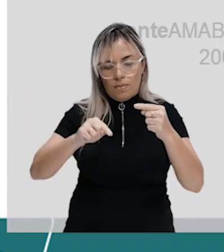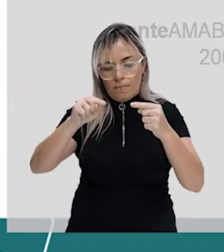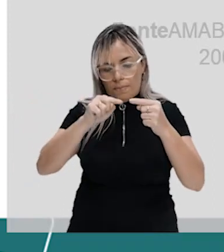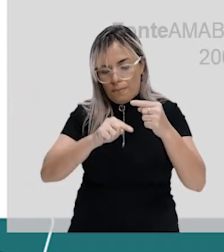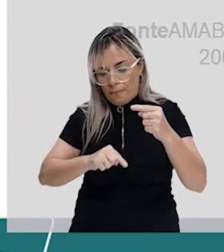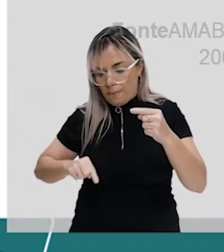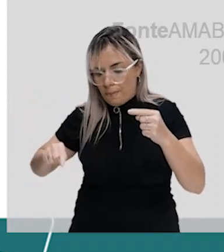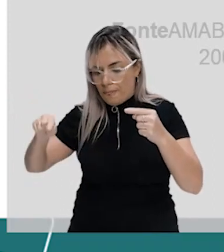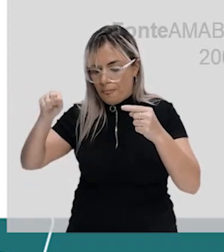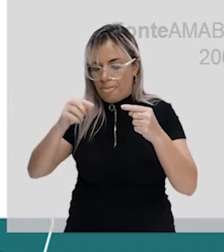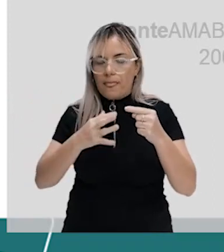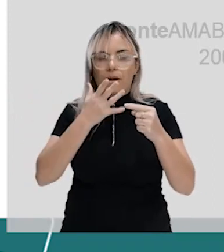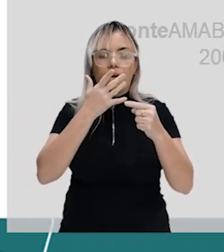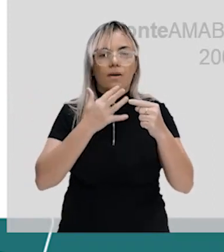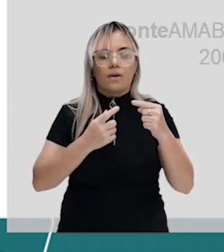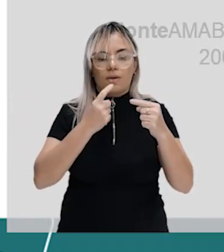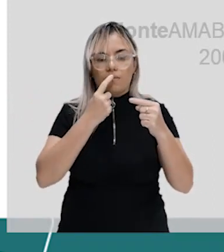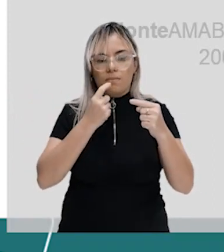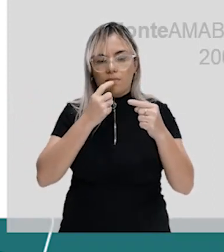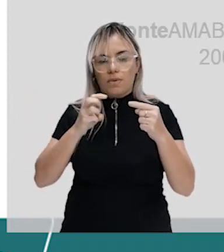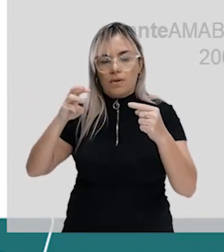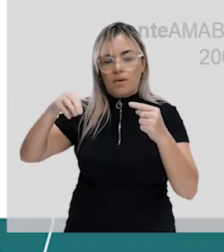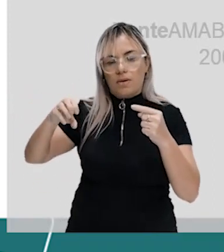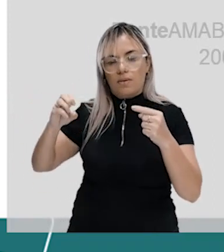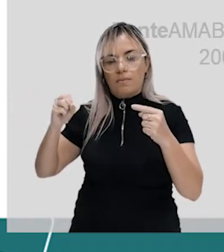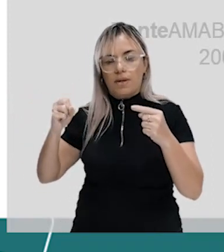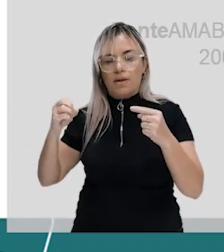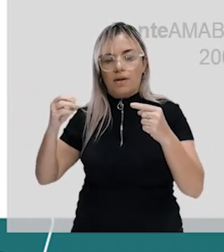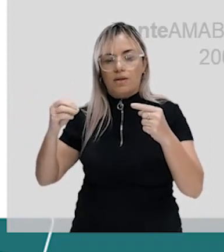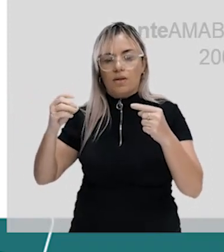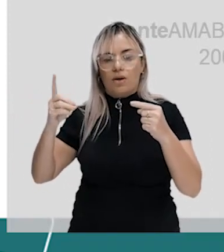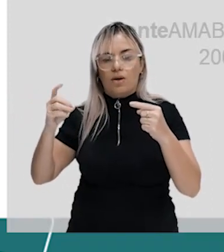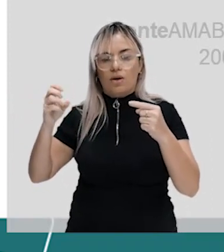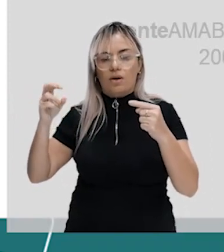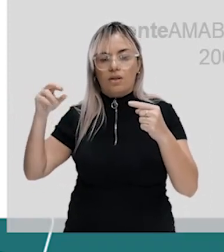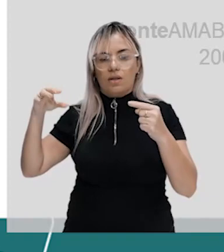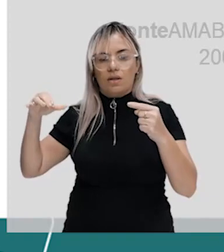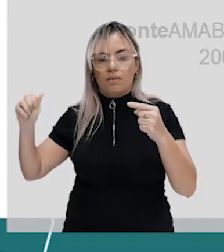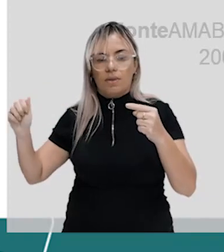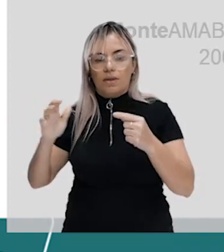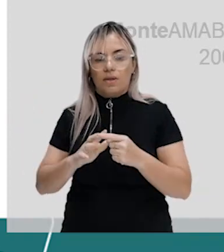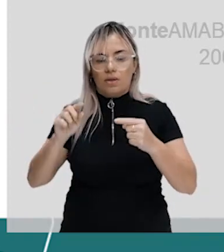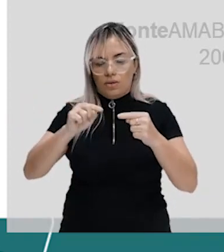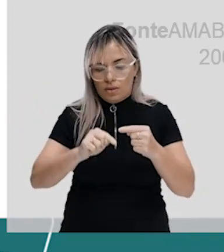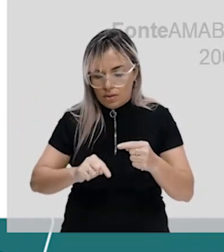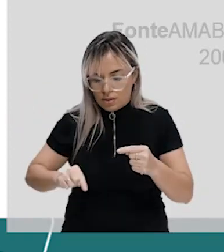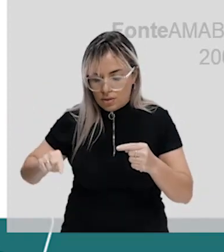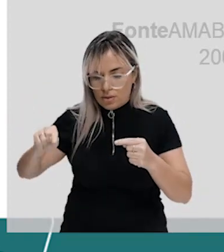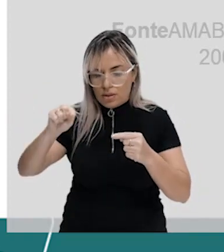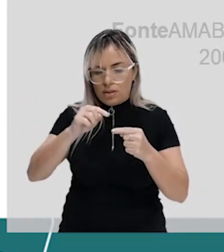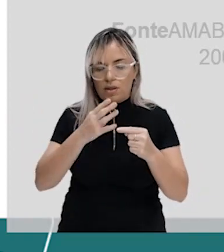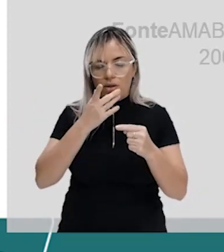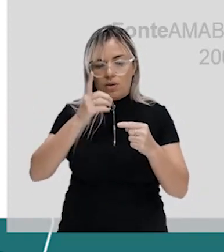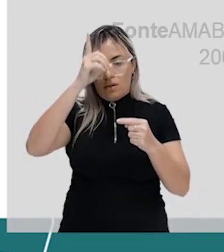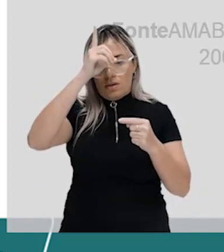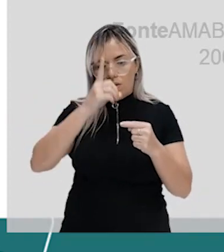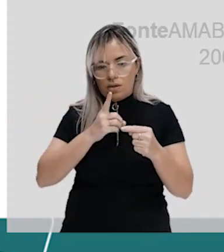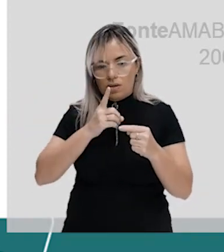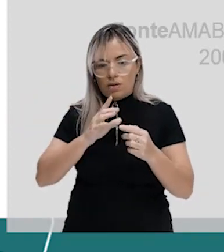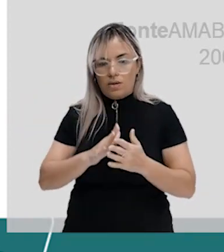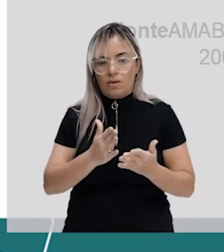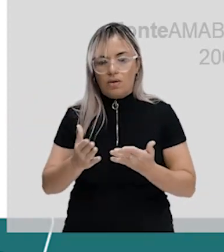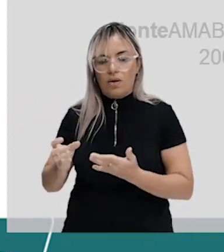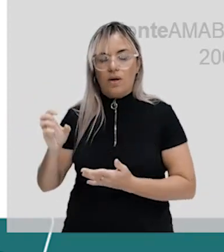é o mesoderma e que tá em amarelo é o endoderma. Endoderma, ectoderma e